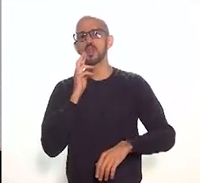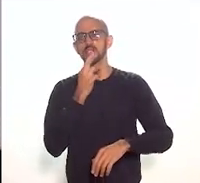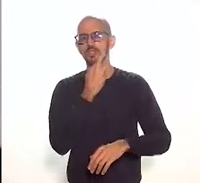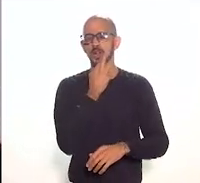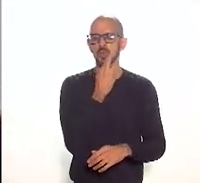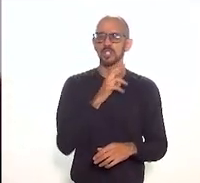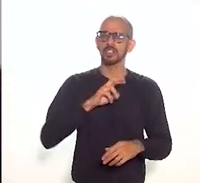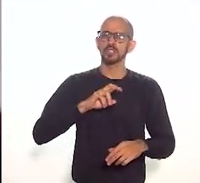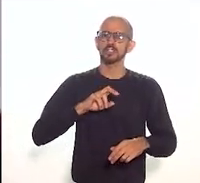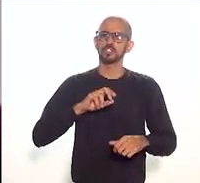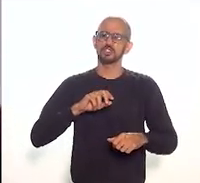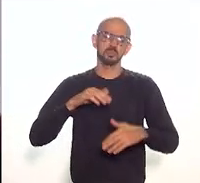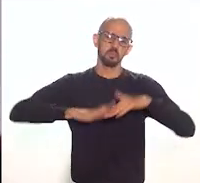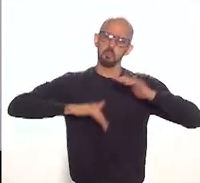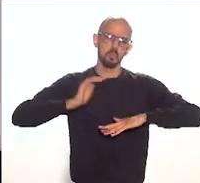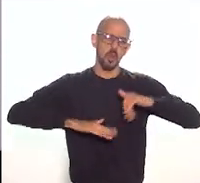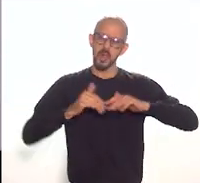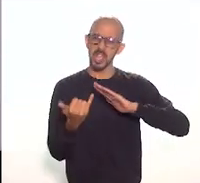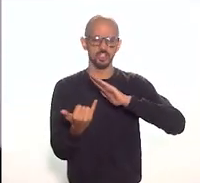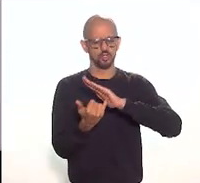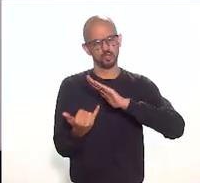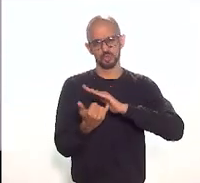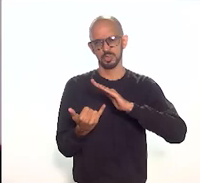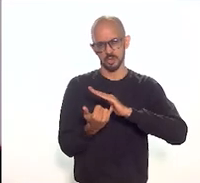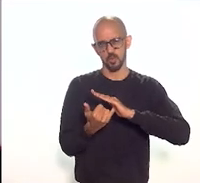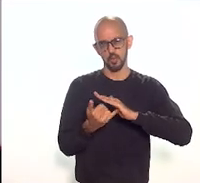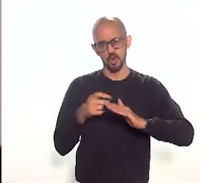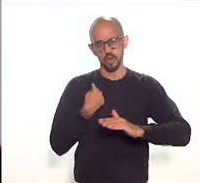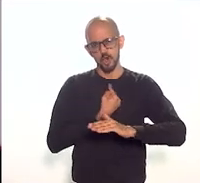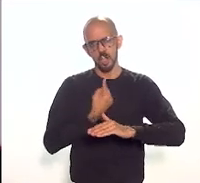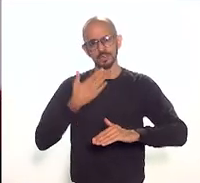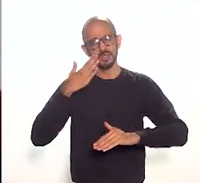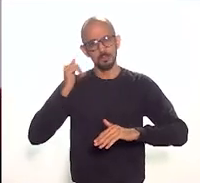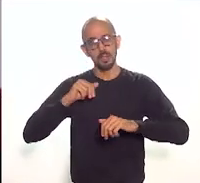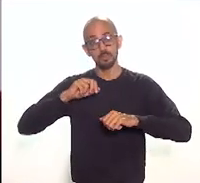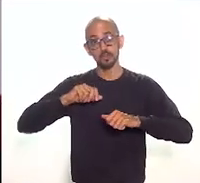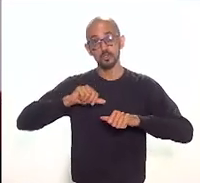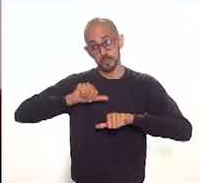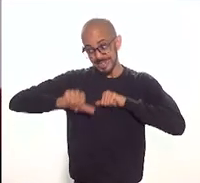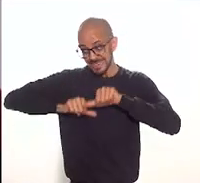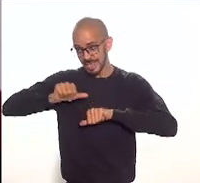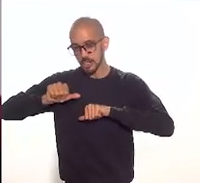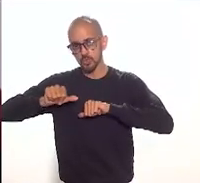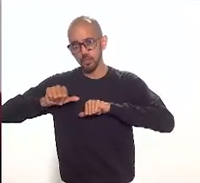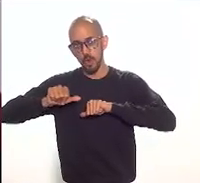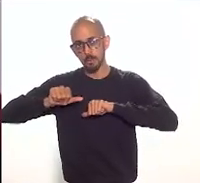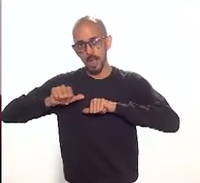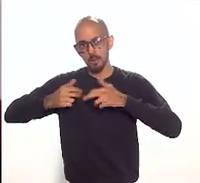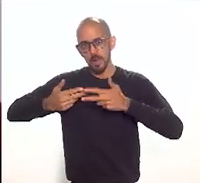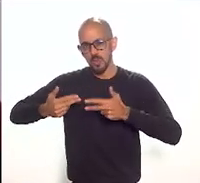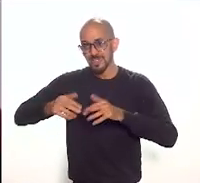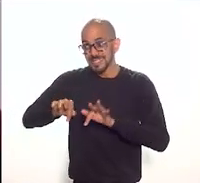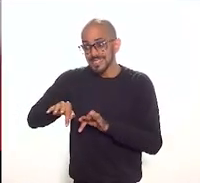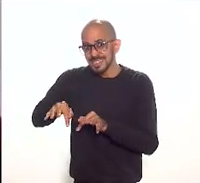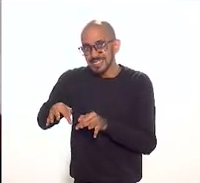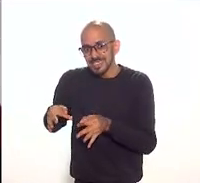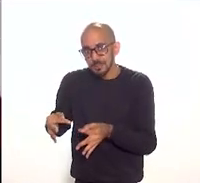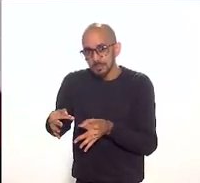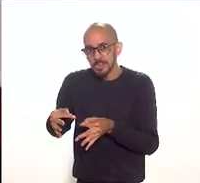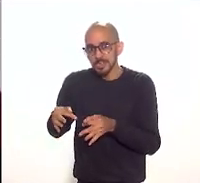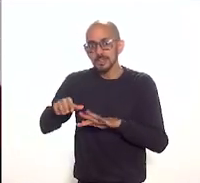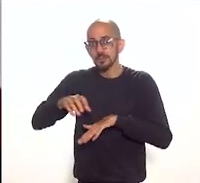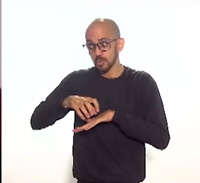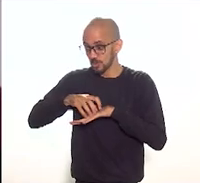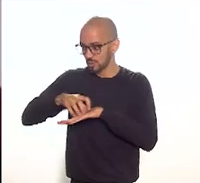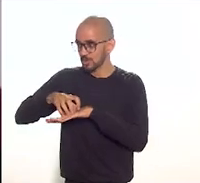quer ser ele enfim qualquer instituição a gente sabe transformar uma ação perene em que os turistas possam ir lá